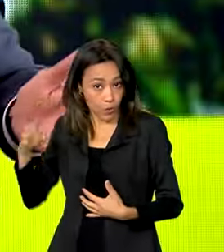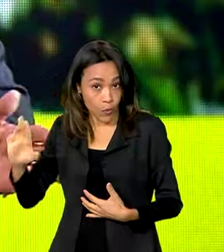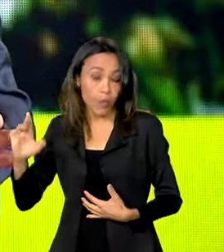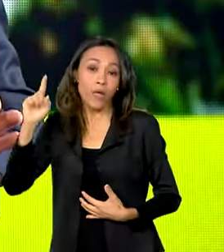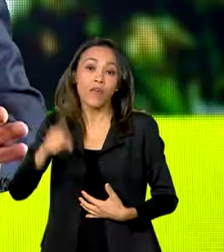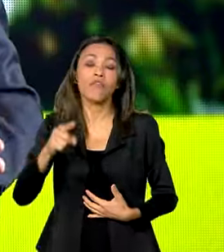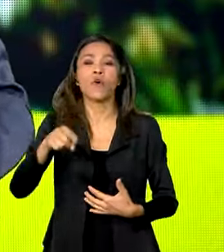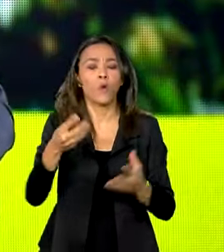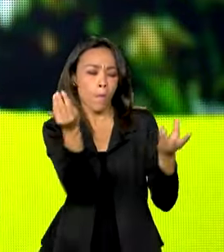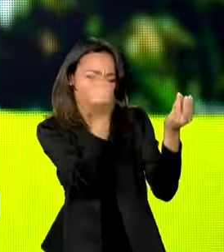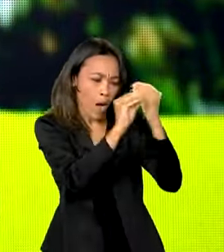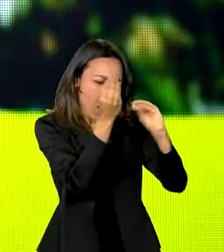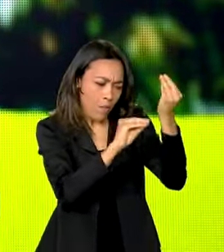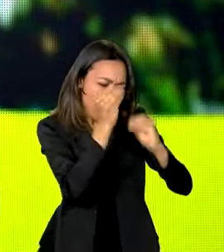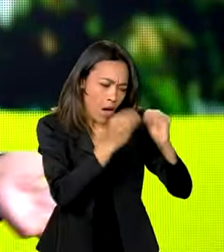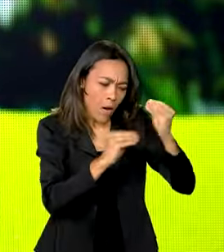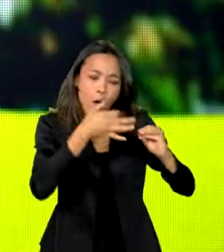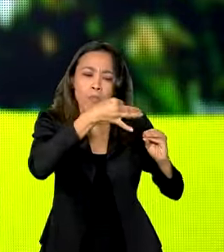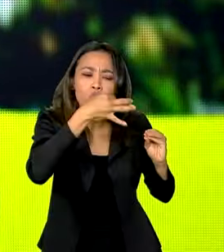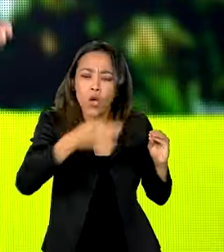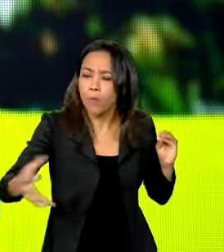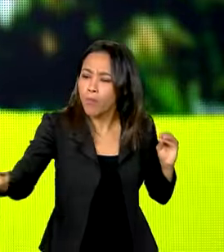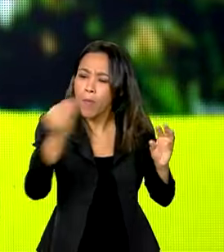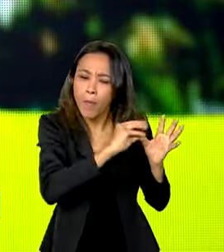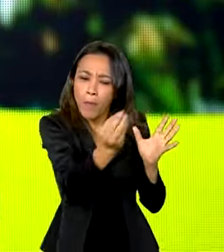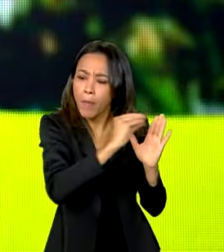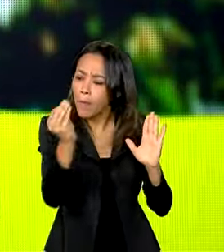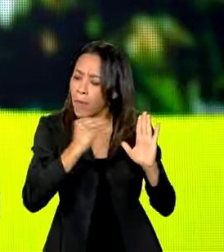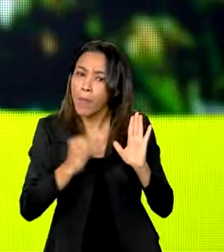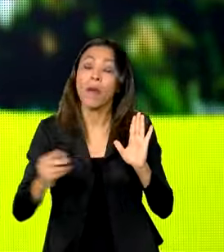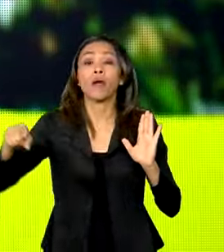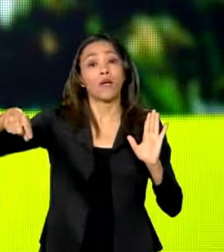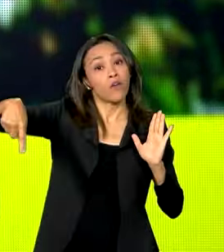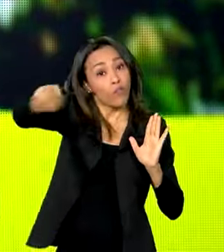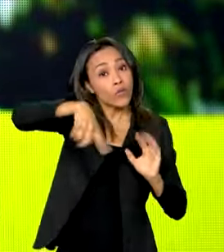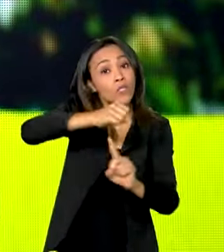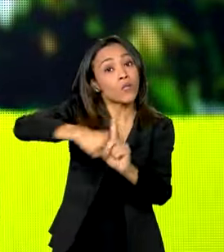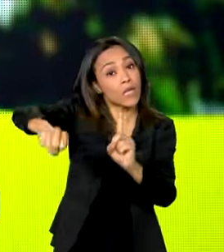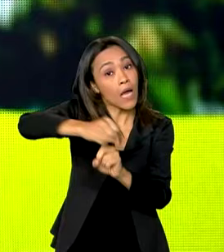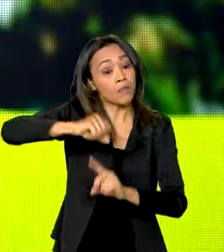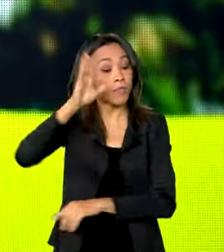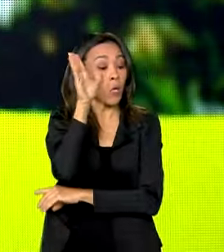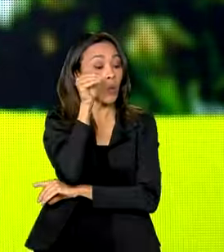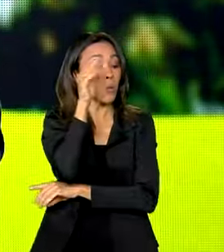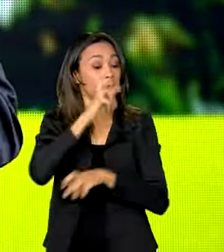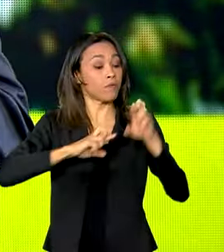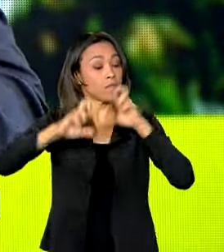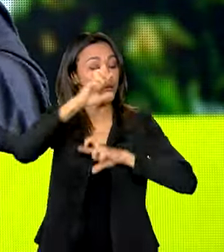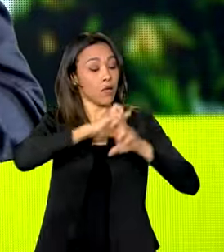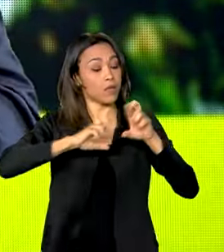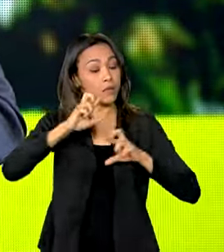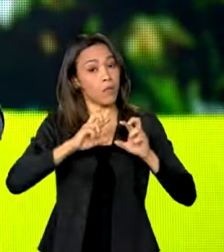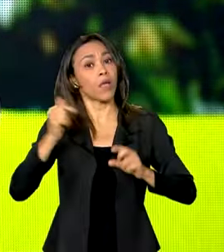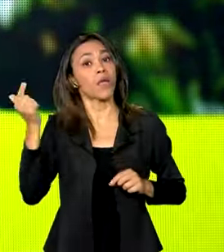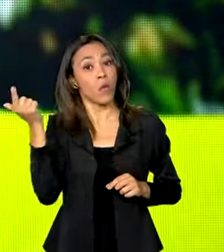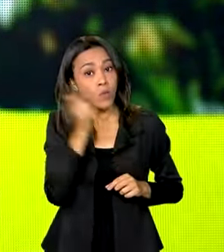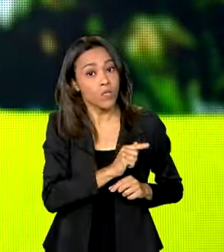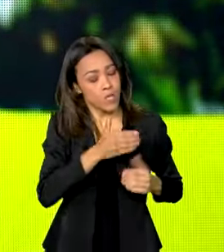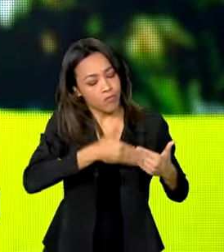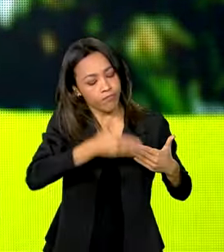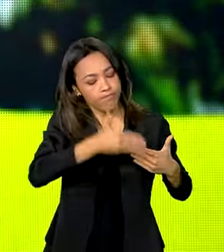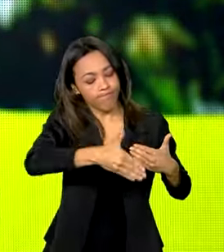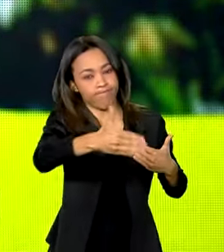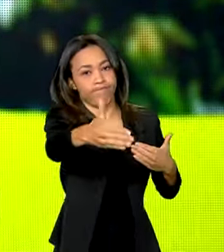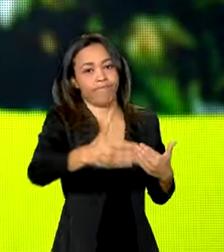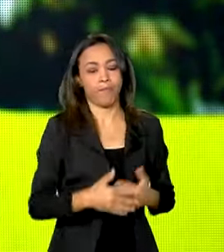participativa e afirmou que a sociedade precisa fiscalizar o cumprimento das ações. A gente tem que